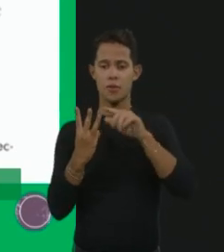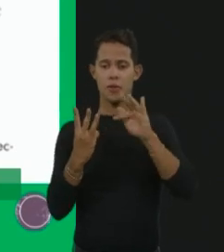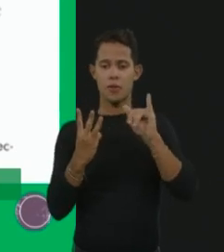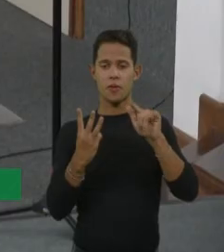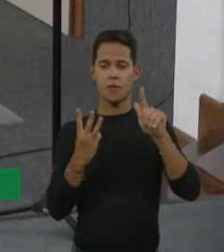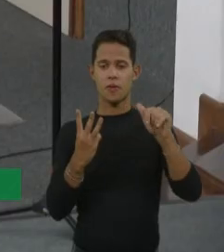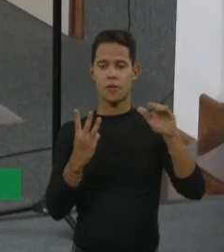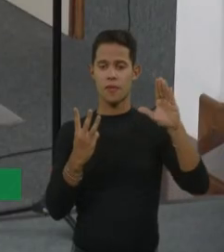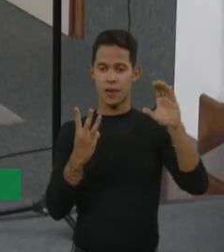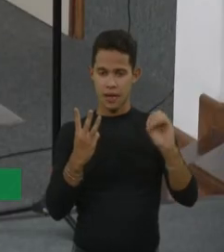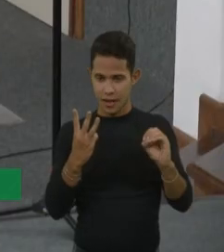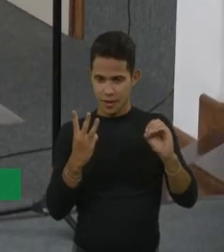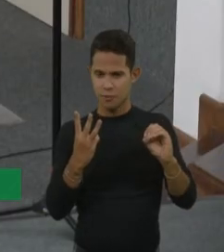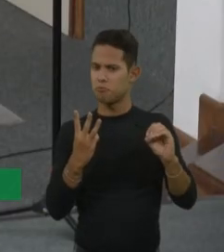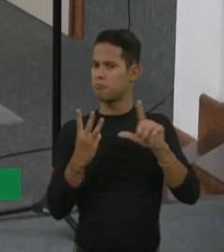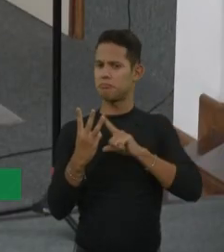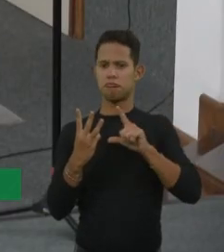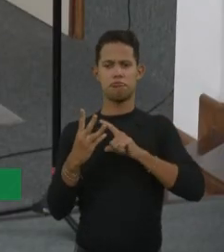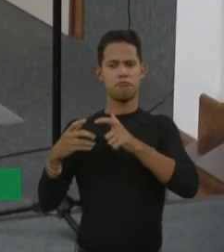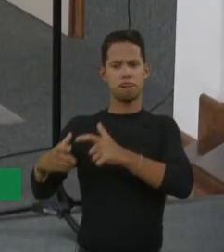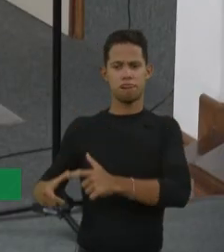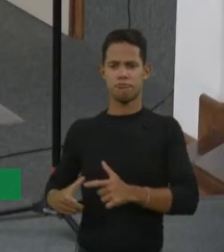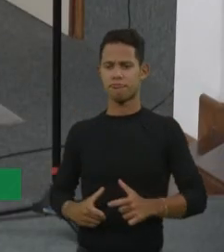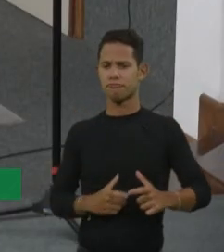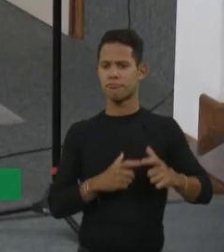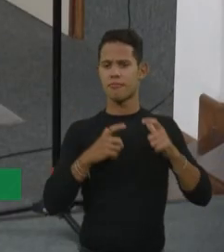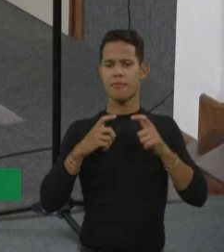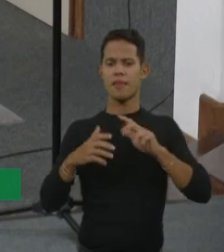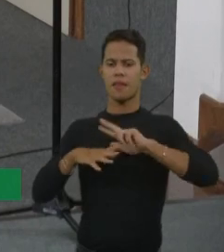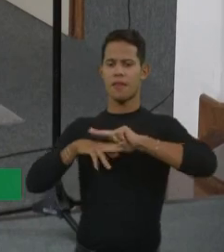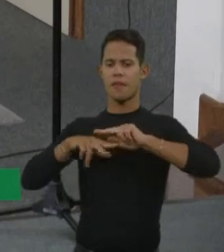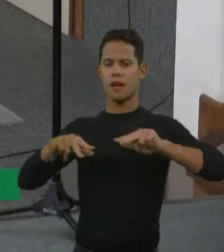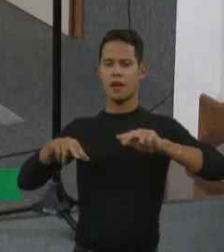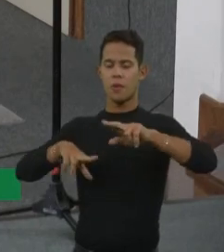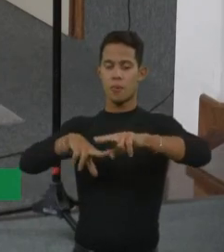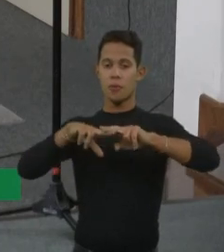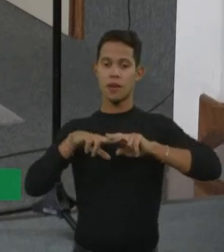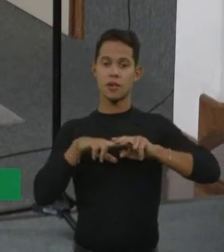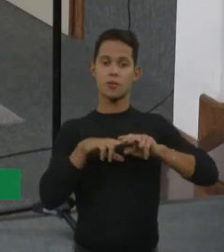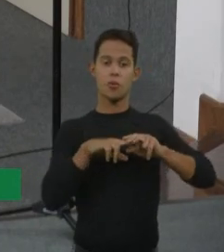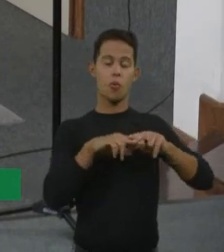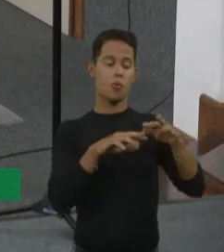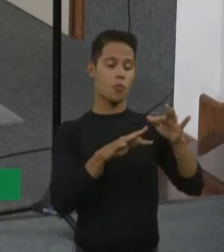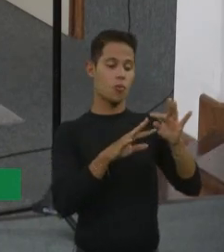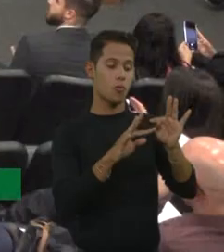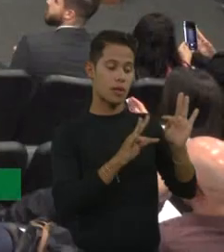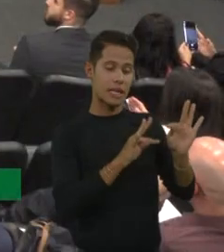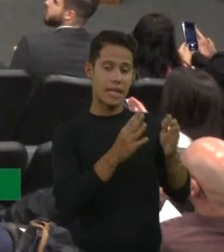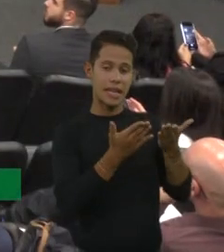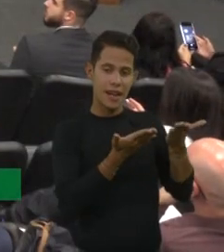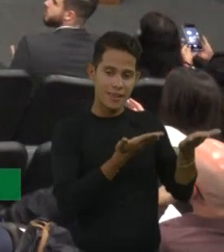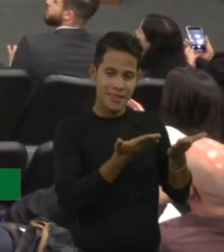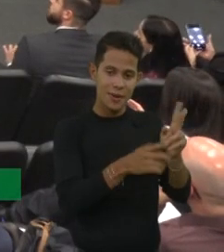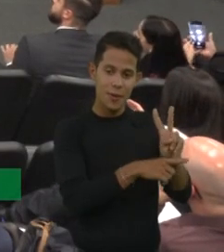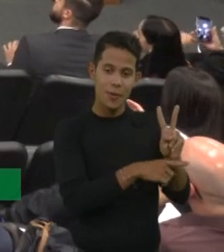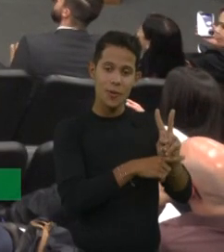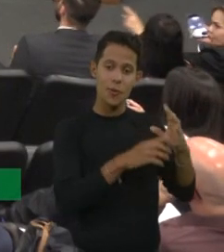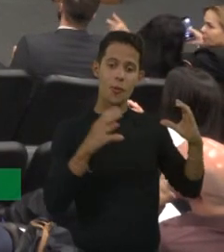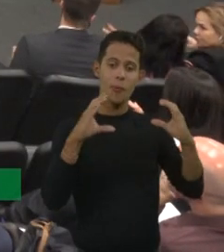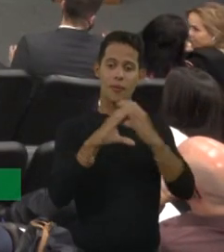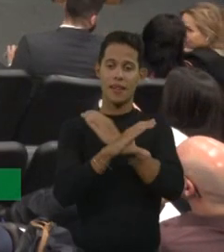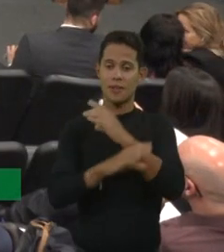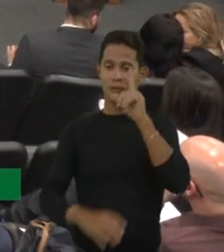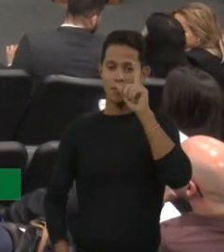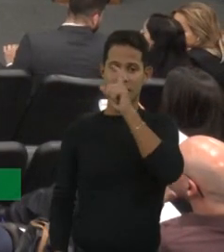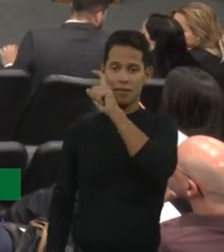E aí, por isso, essa dificuldade de muitas vezes alcançar o tratamento completo da doença, tá? Aqui, então, são os... Ai, ficou